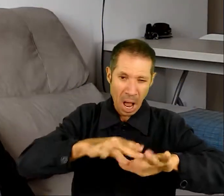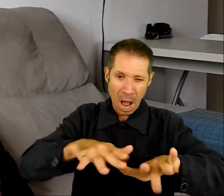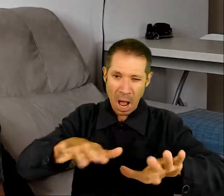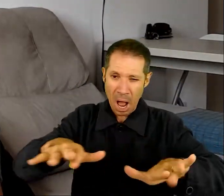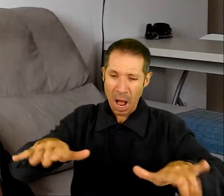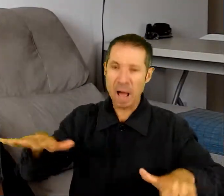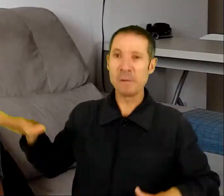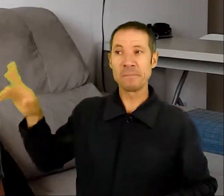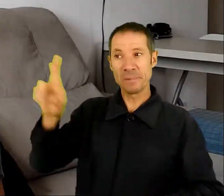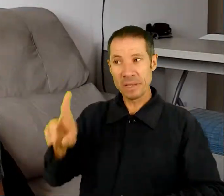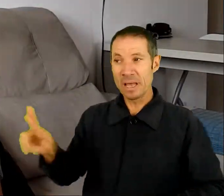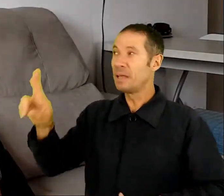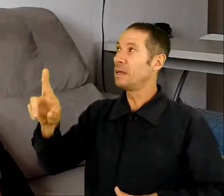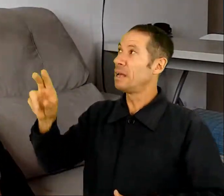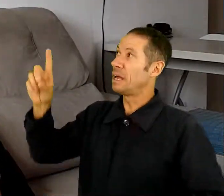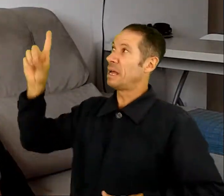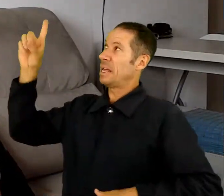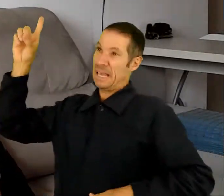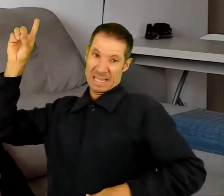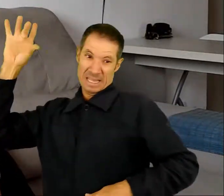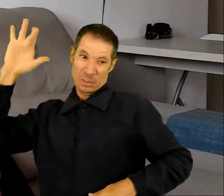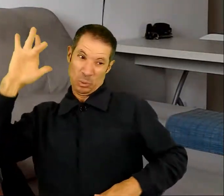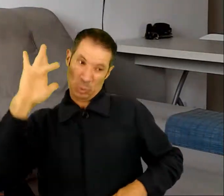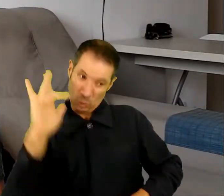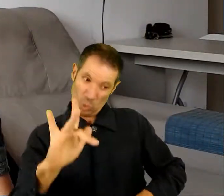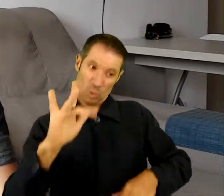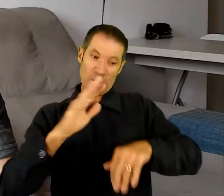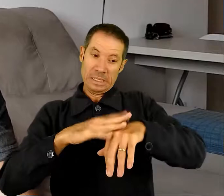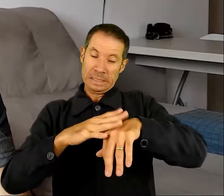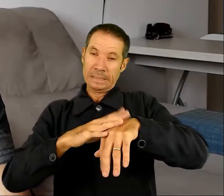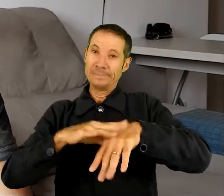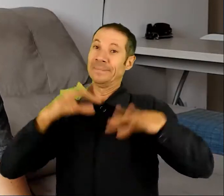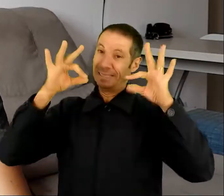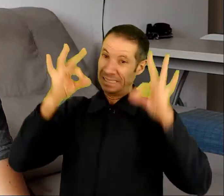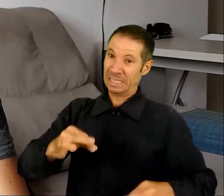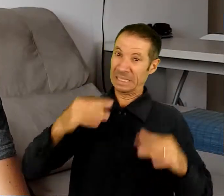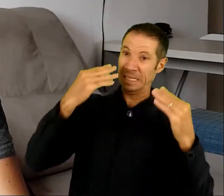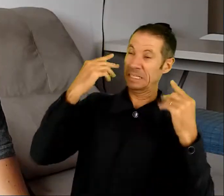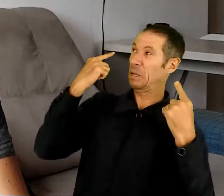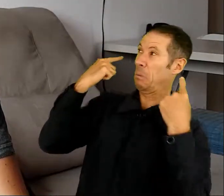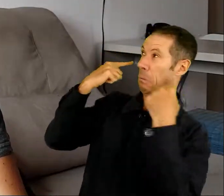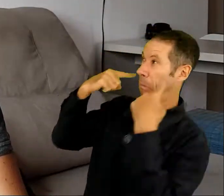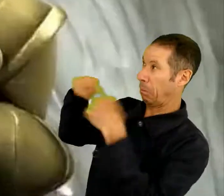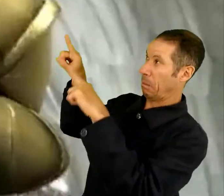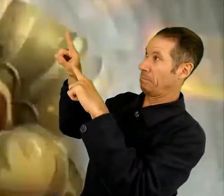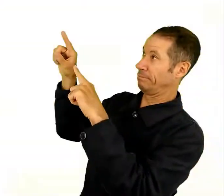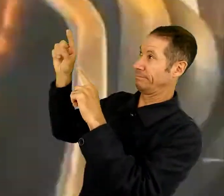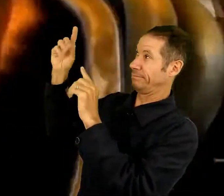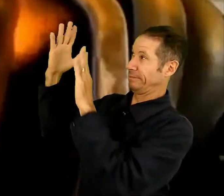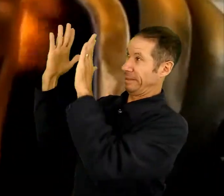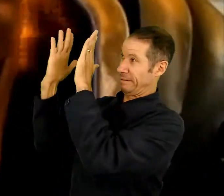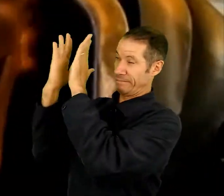Mas estende a tua mão e fere tudo o que ele tem, e com certeza ele te amaldiçoará na tua face.